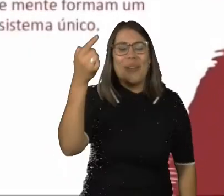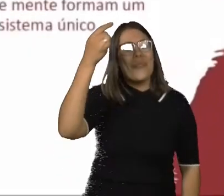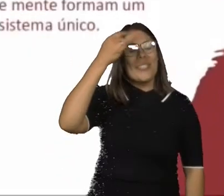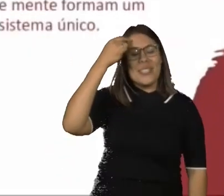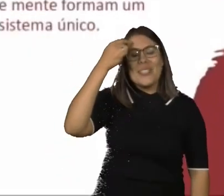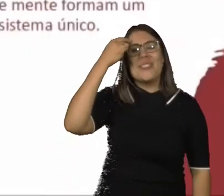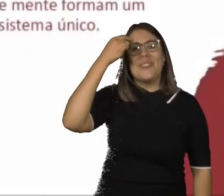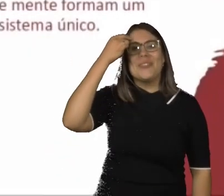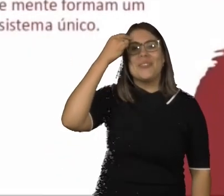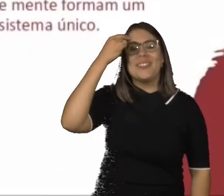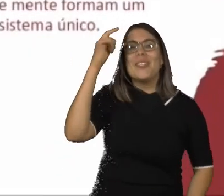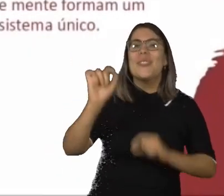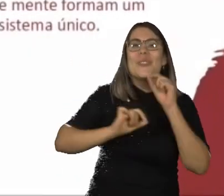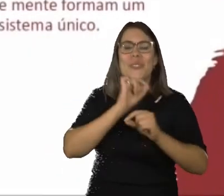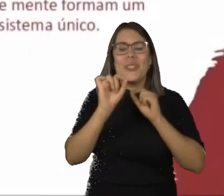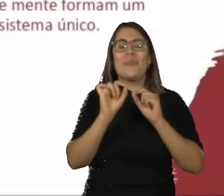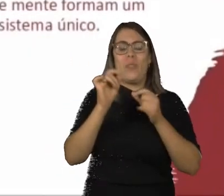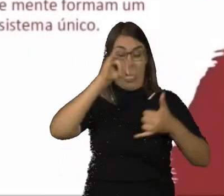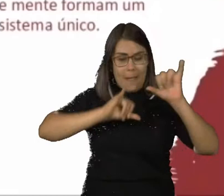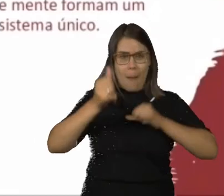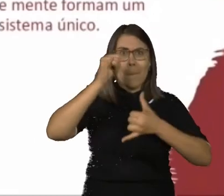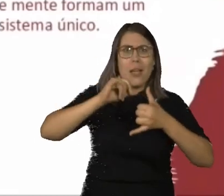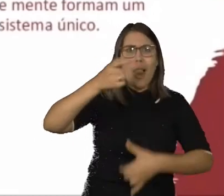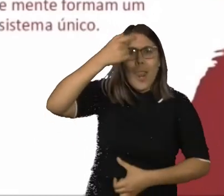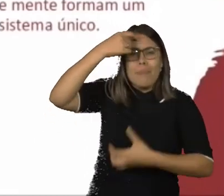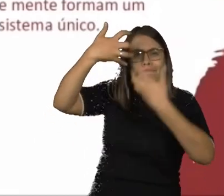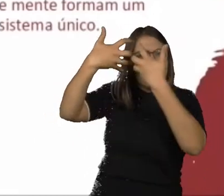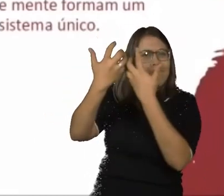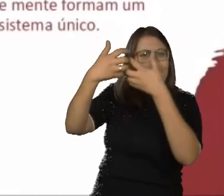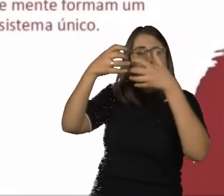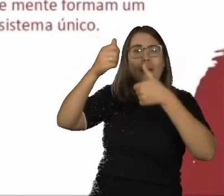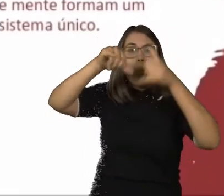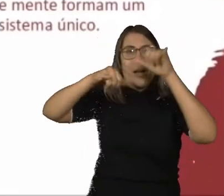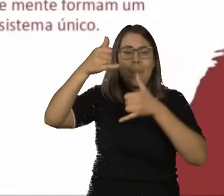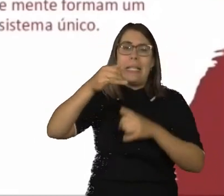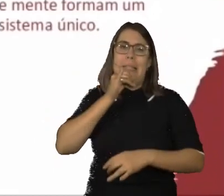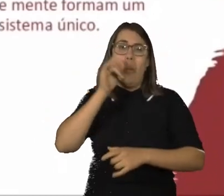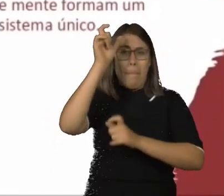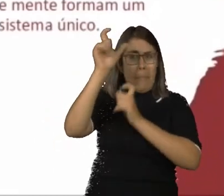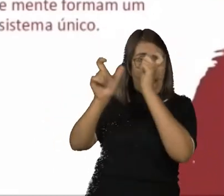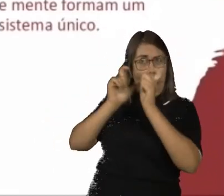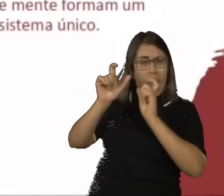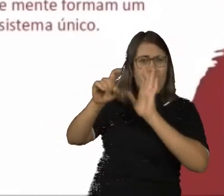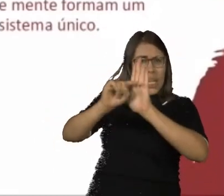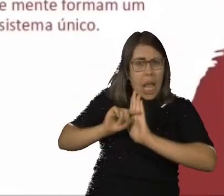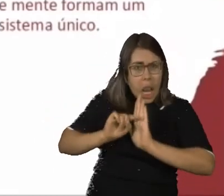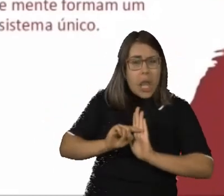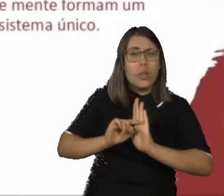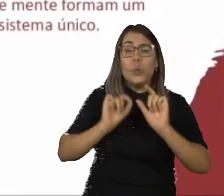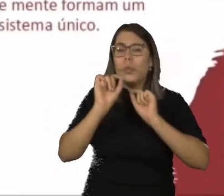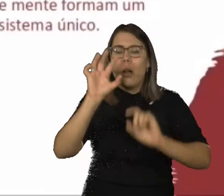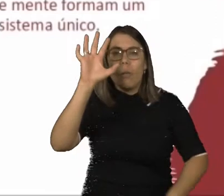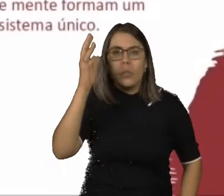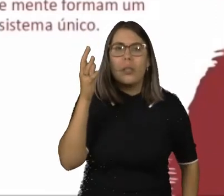da gente, ele produz efeitos físicos diretos. Ele, quando você tem um pensamento negativo, tem uma cascata de hormônios que acontecem dentro da